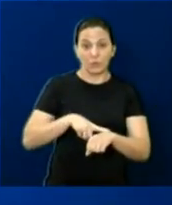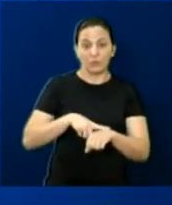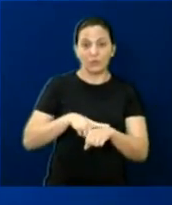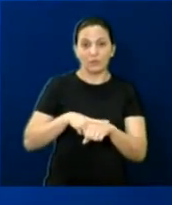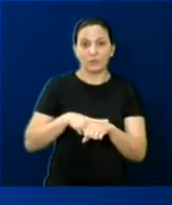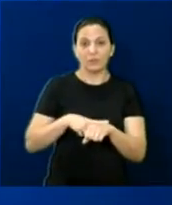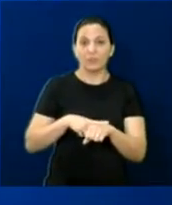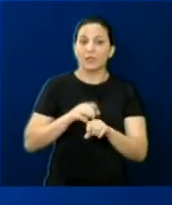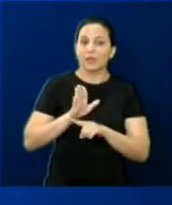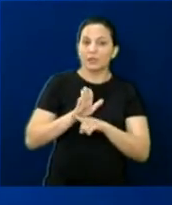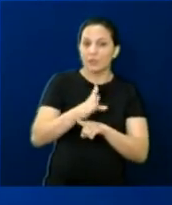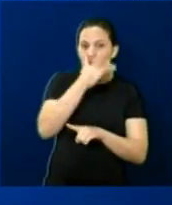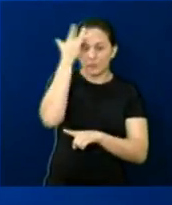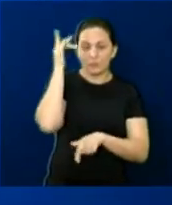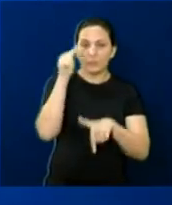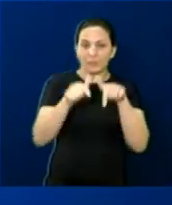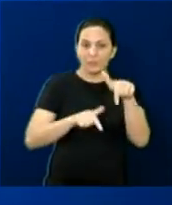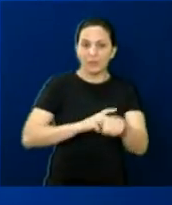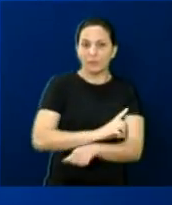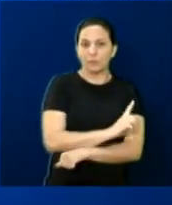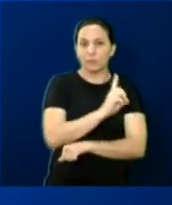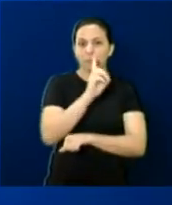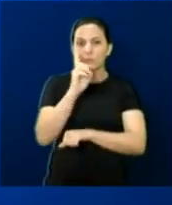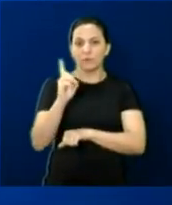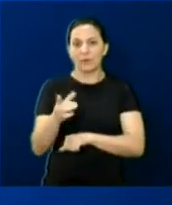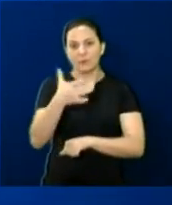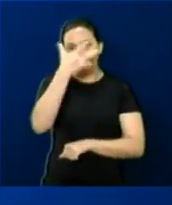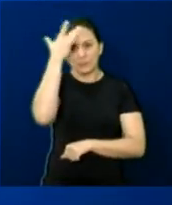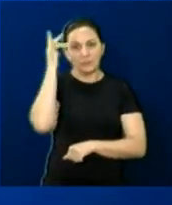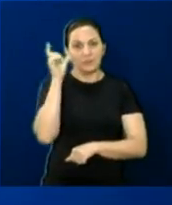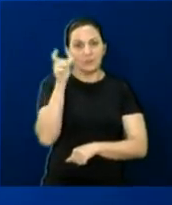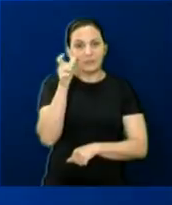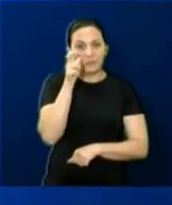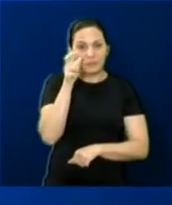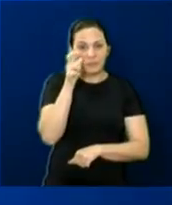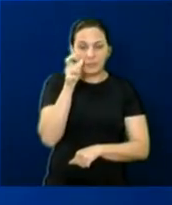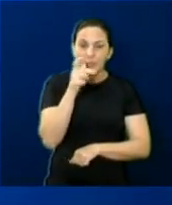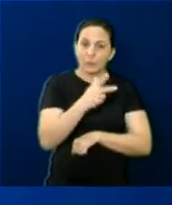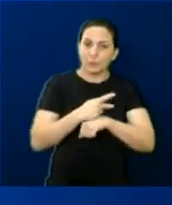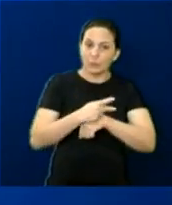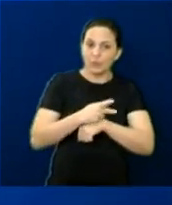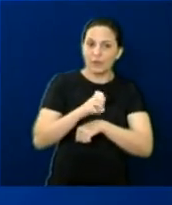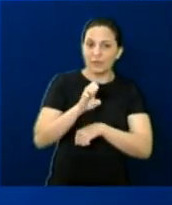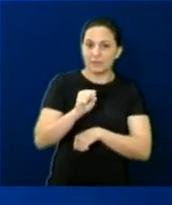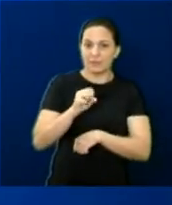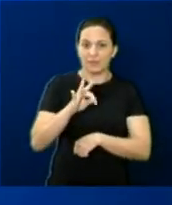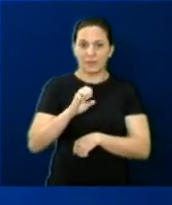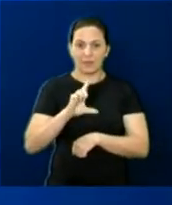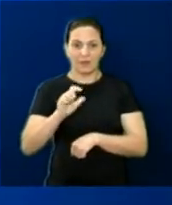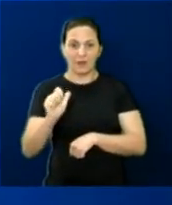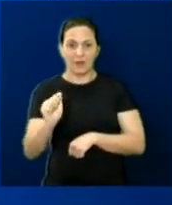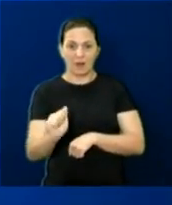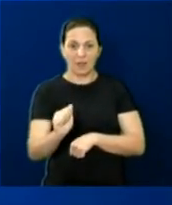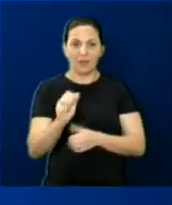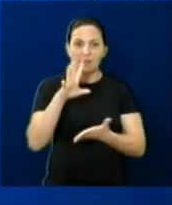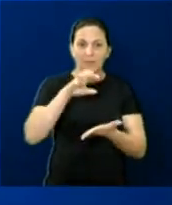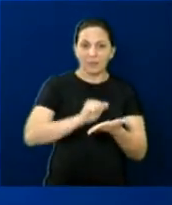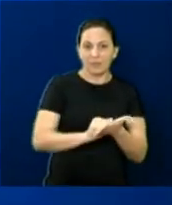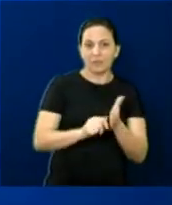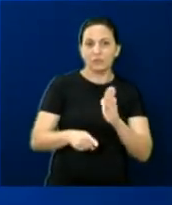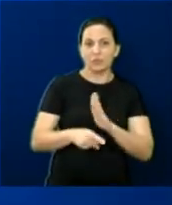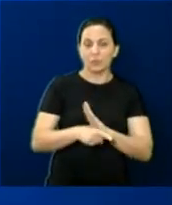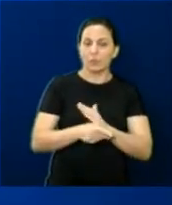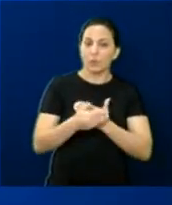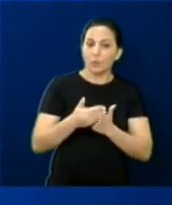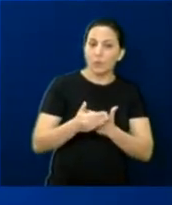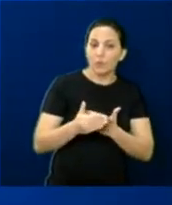Os interessados devem procurar a professora Estela para fazer o cadastro necessário para